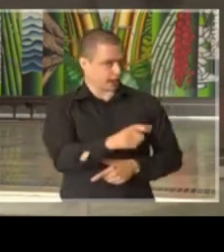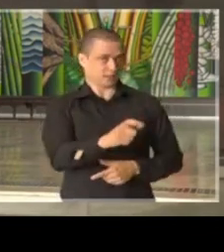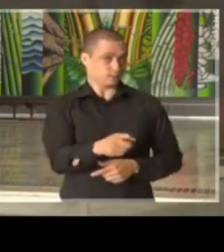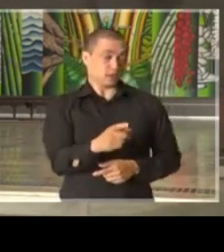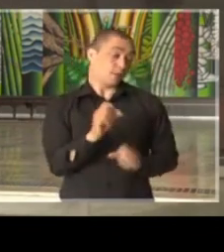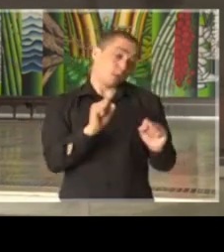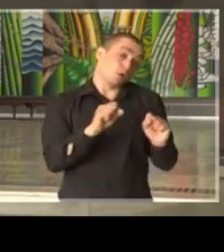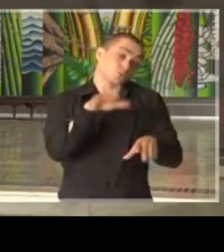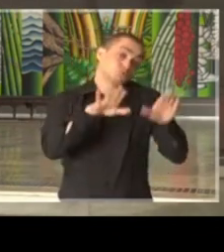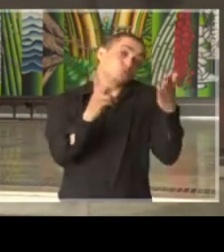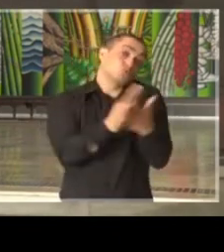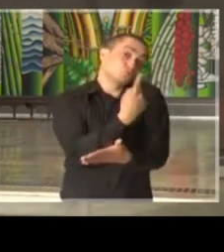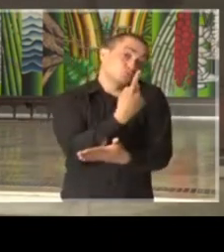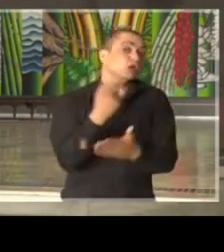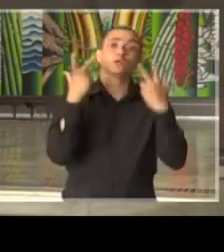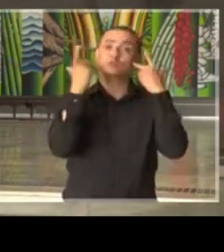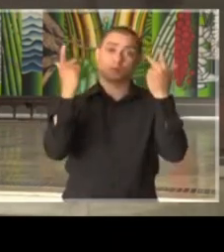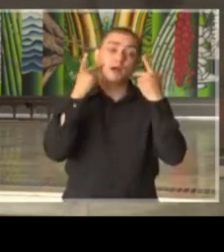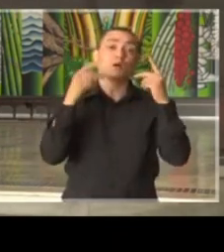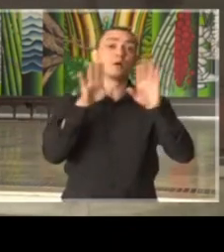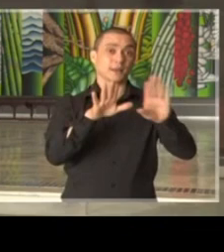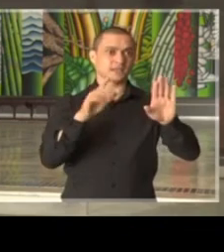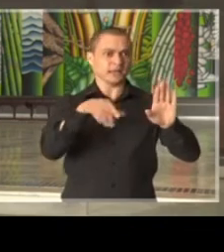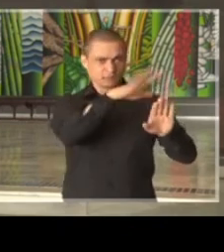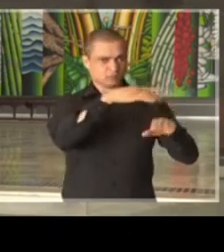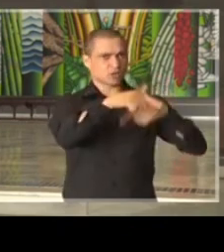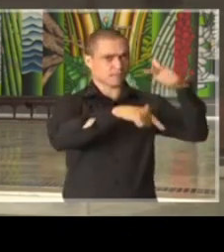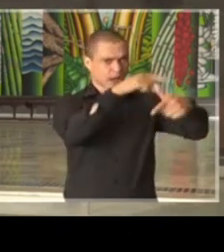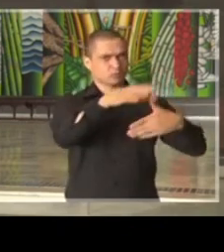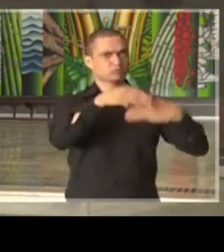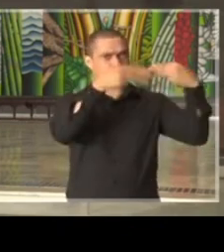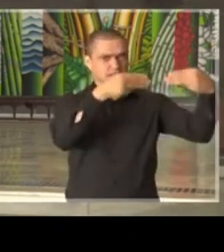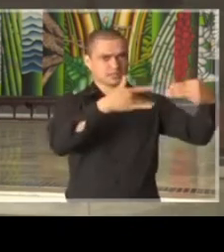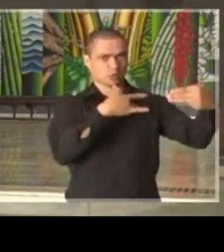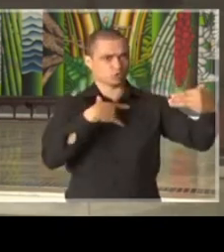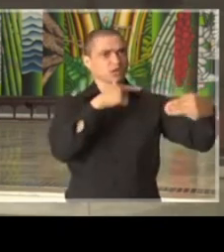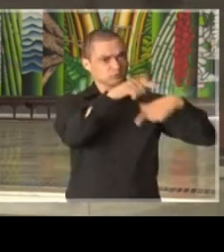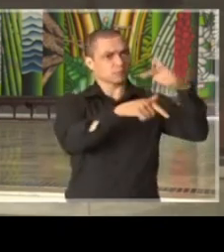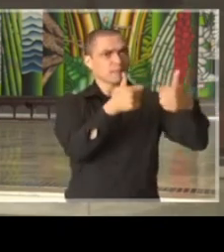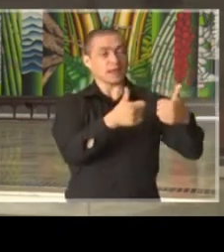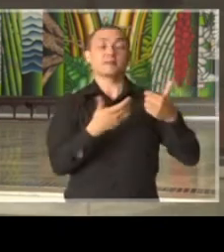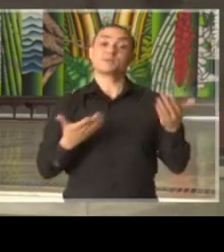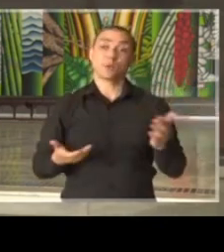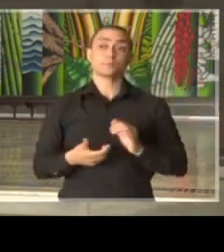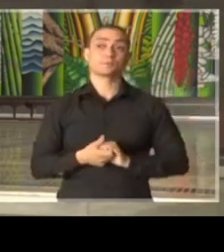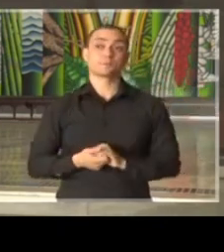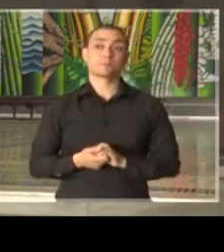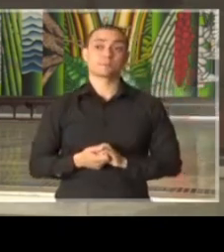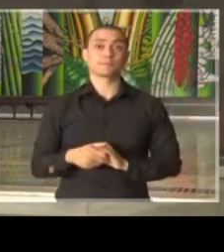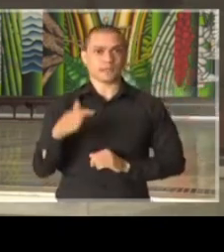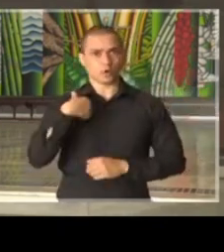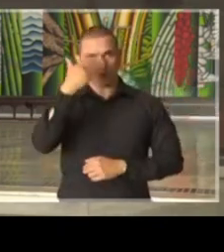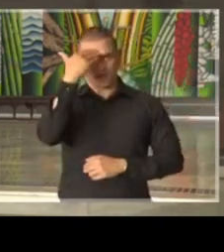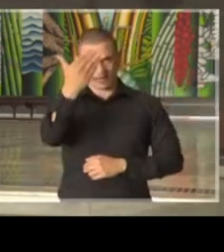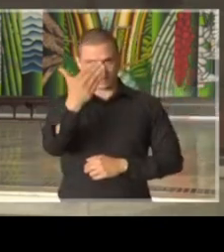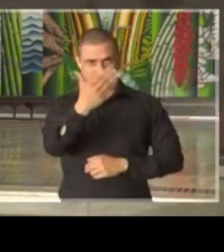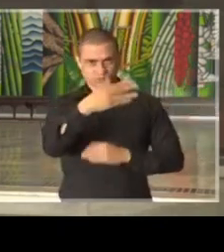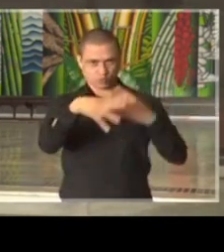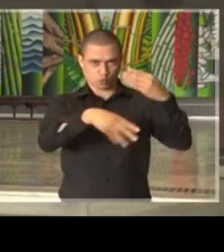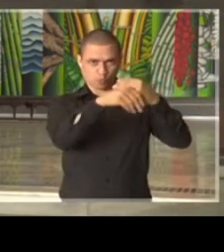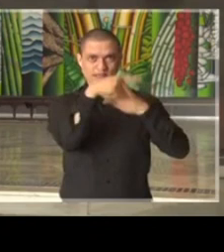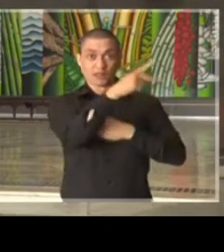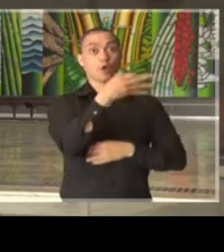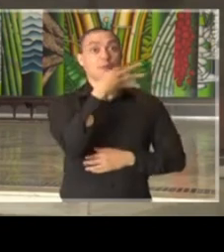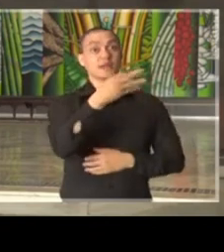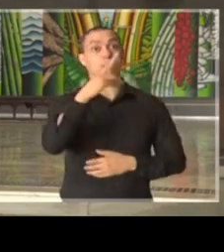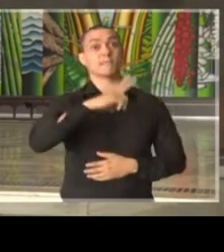tido à frente do setor de saúde como ministro da saúde. Então, esse é um comentário de ordem pessoal.